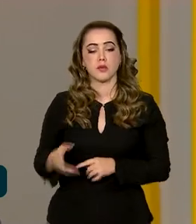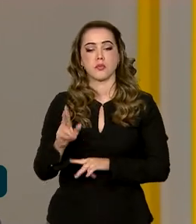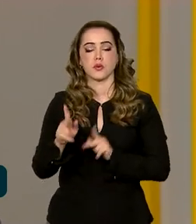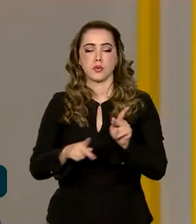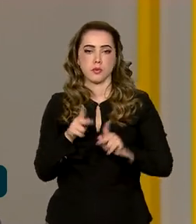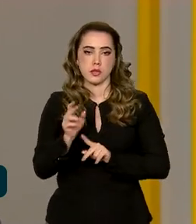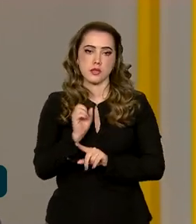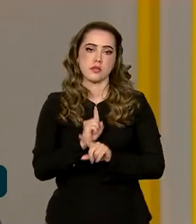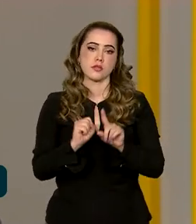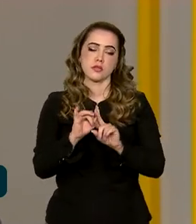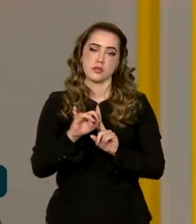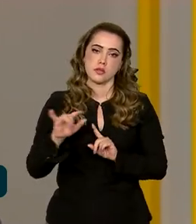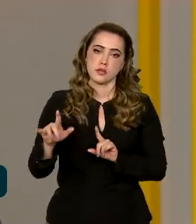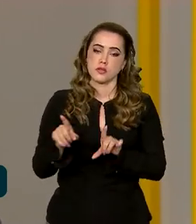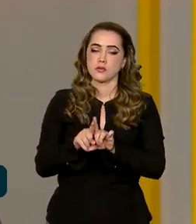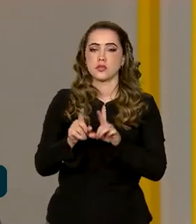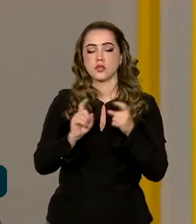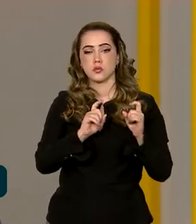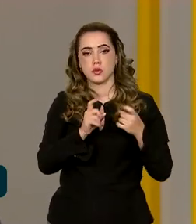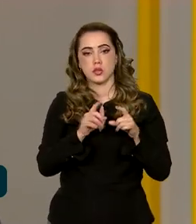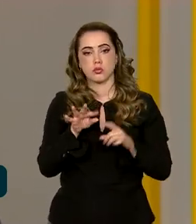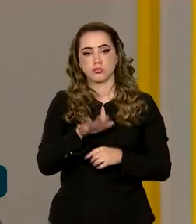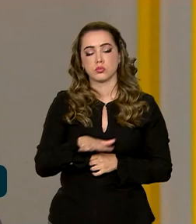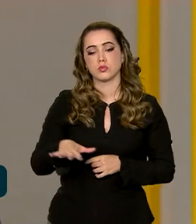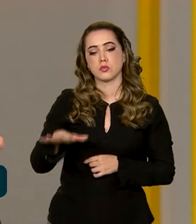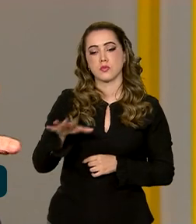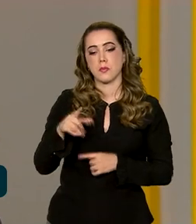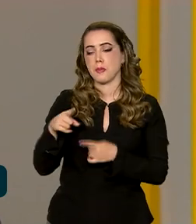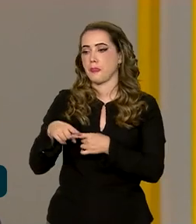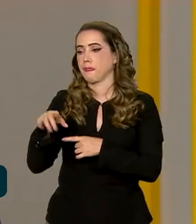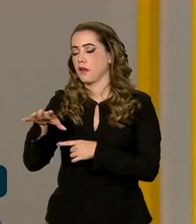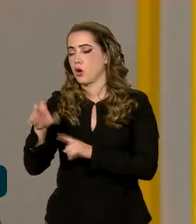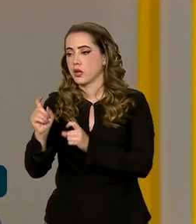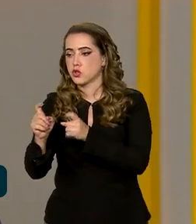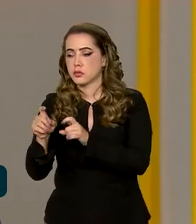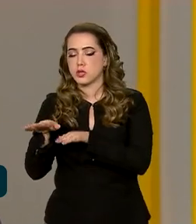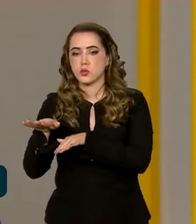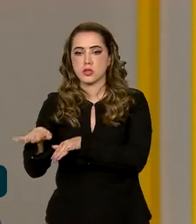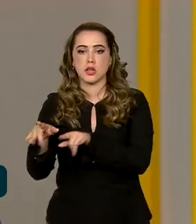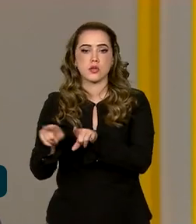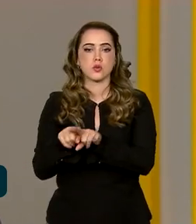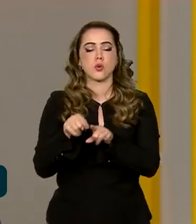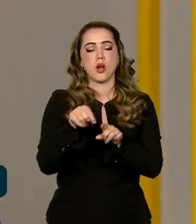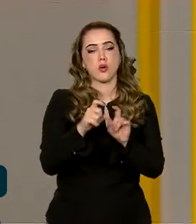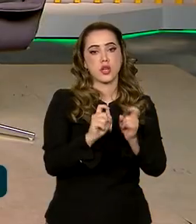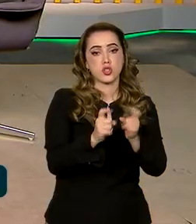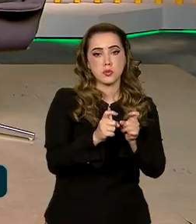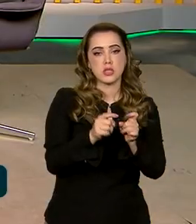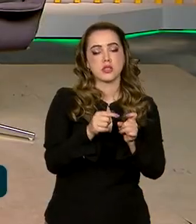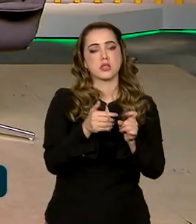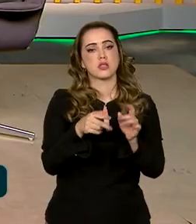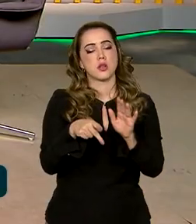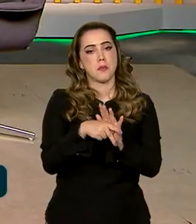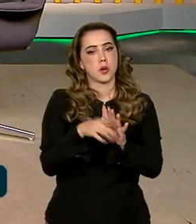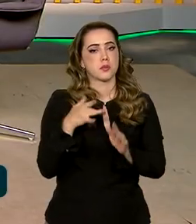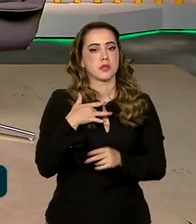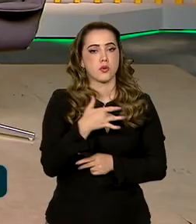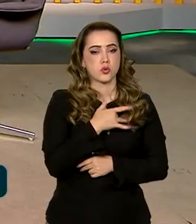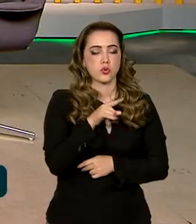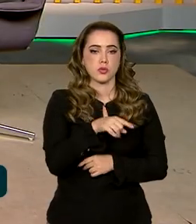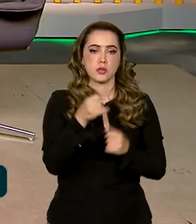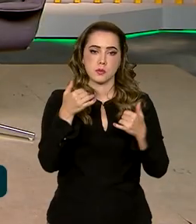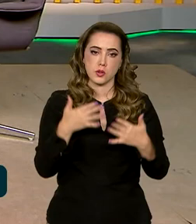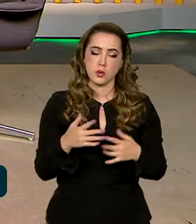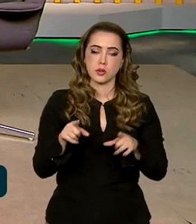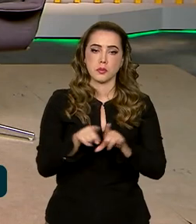civil organizada, e ao gestor público de toda a área, ao gestor de trânsito, claro, mais diretamente, mas ao gestor público da área de saúde, como